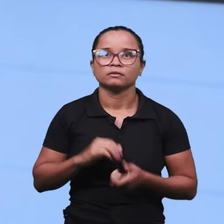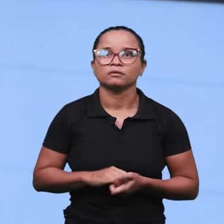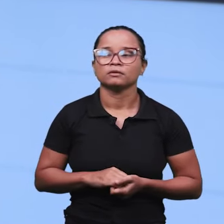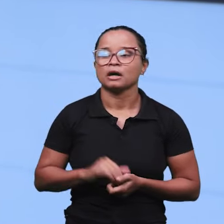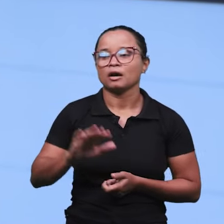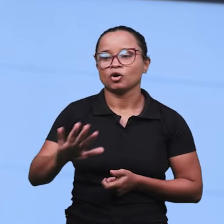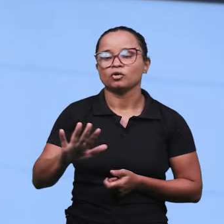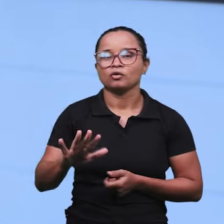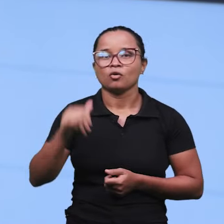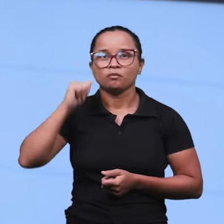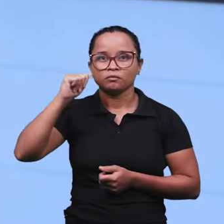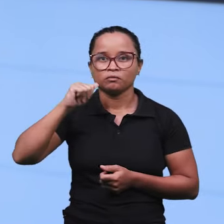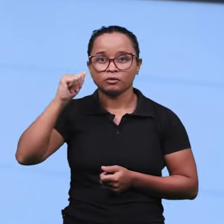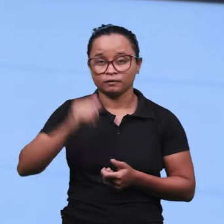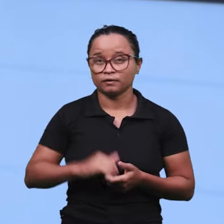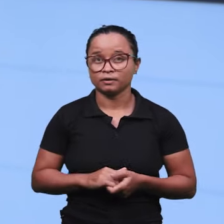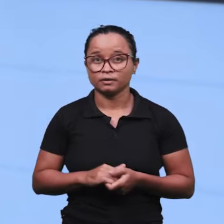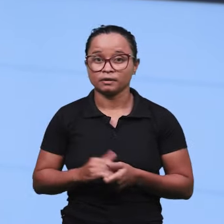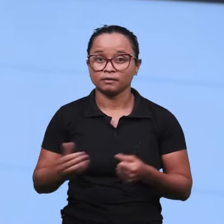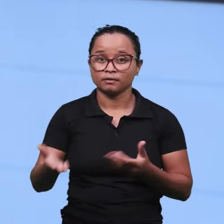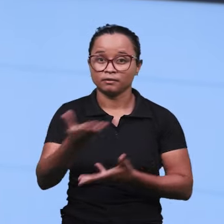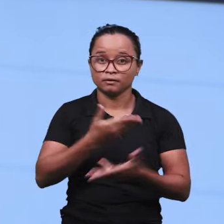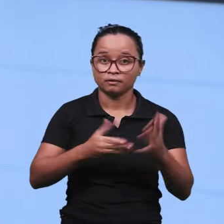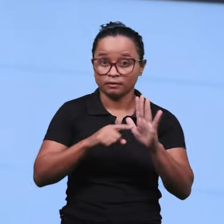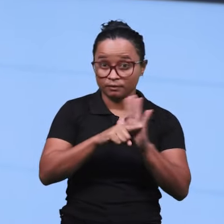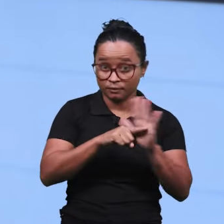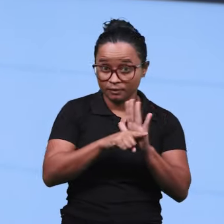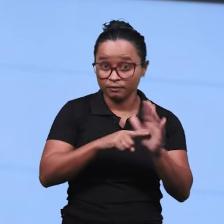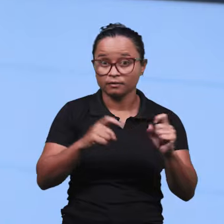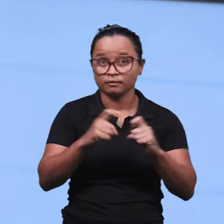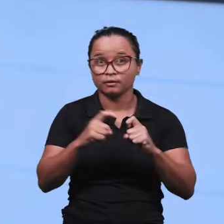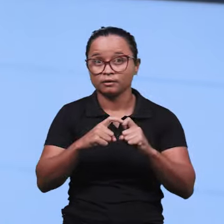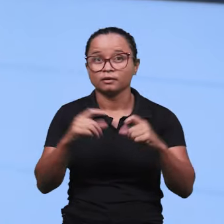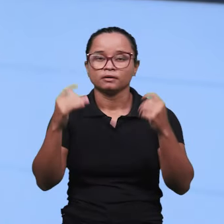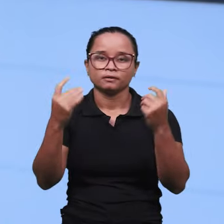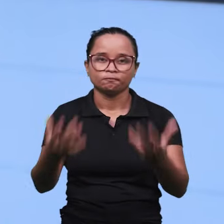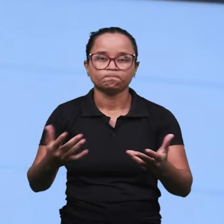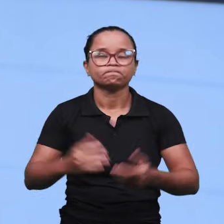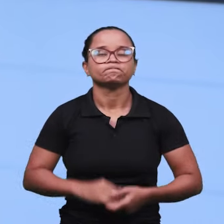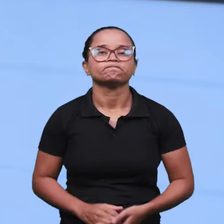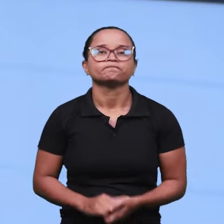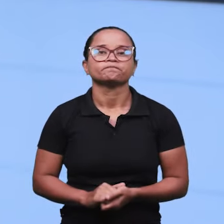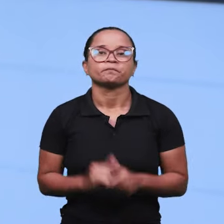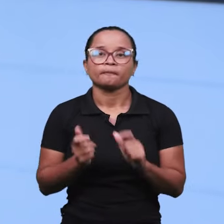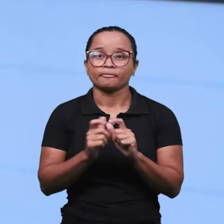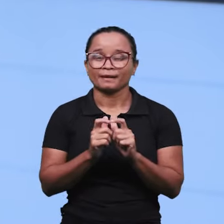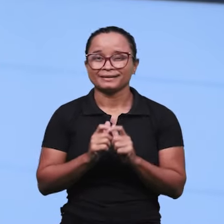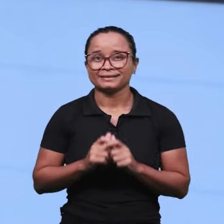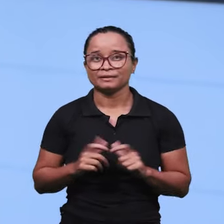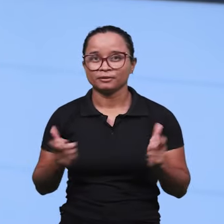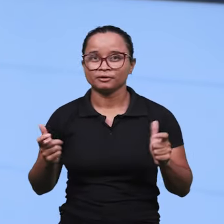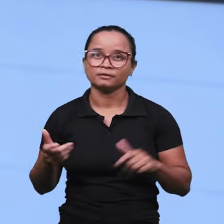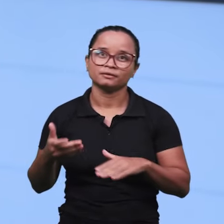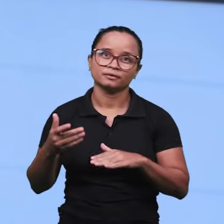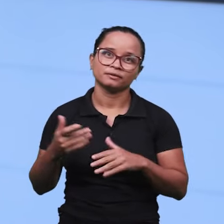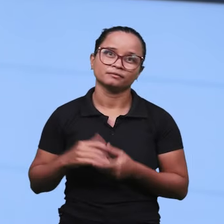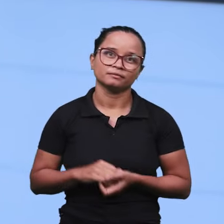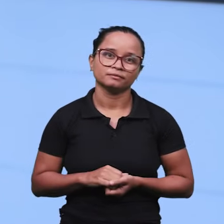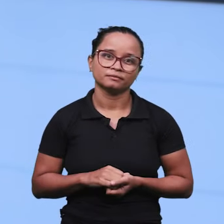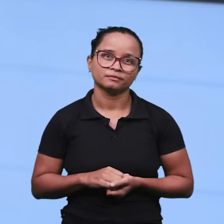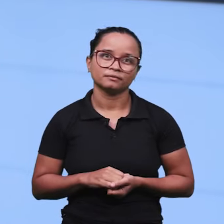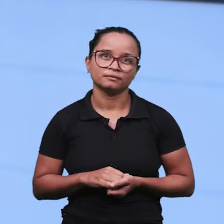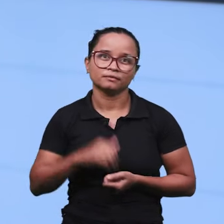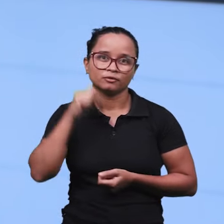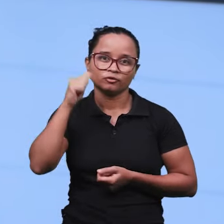permitir que o advogado participe dessa perícia, então, na maioria, se não em todos os casos,